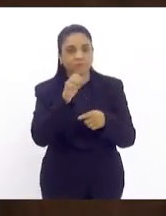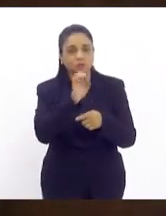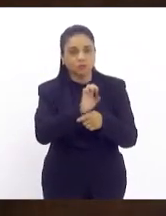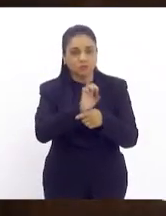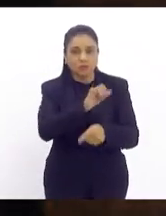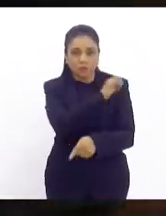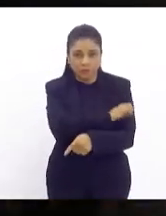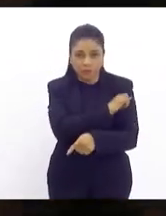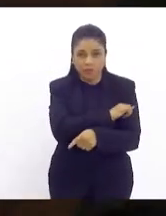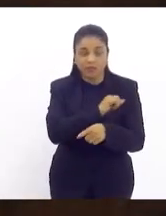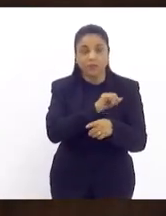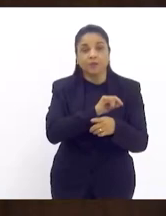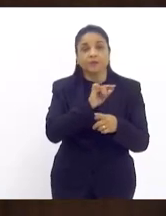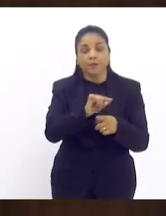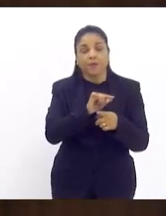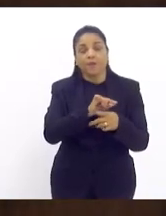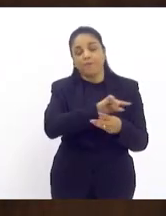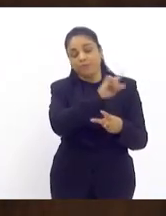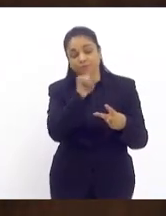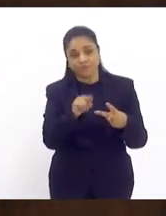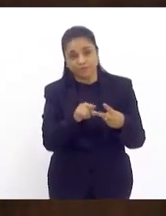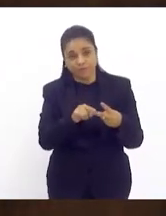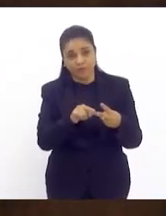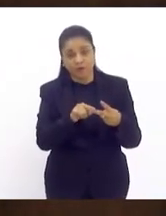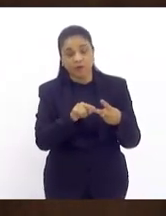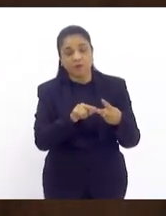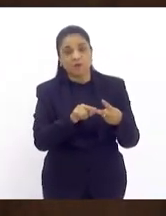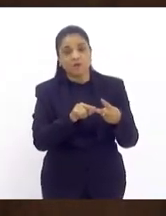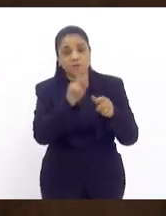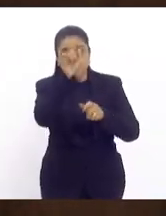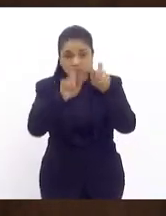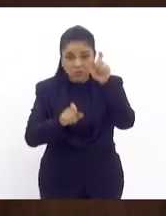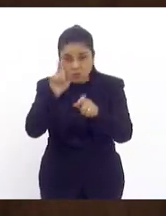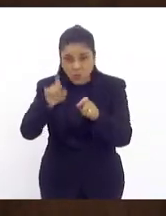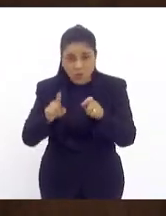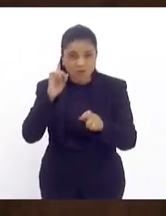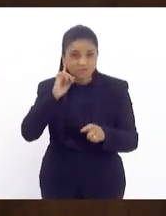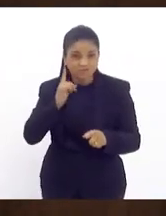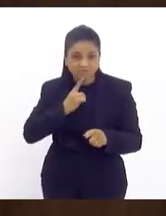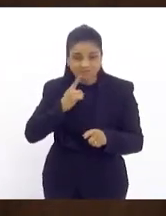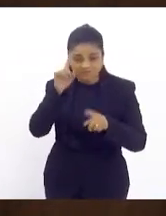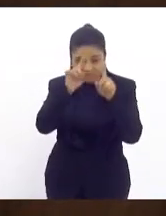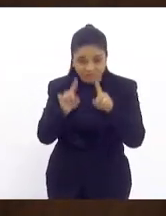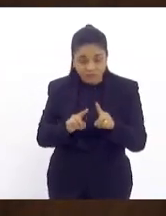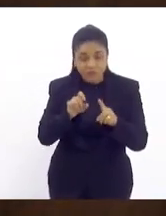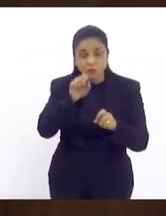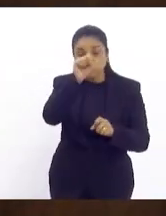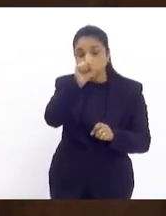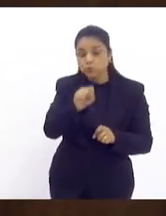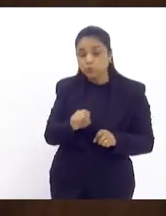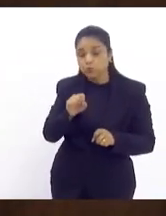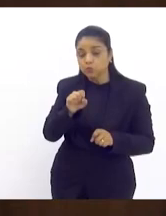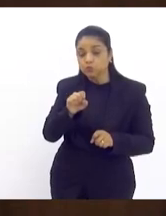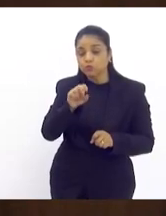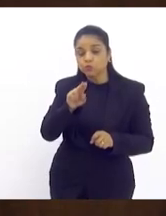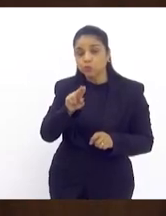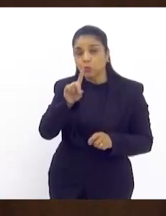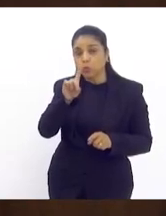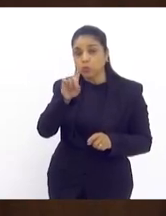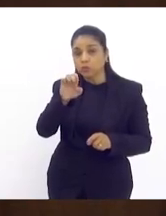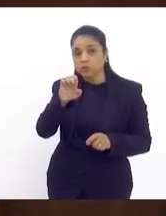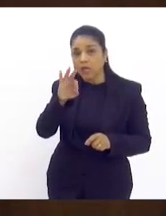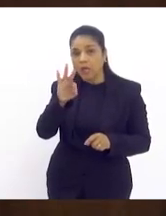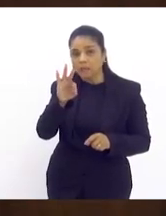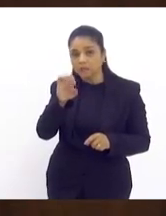a maior parcela com pessoas com deficiência auditiva estão no sudeste 42% seguido